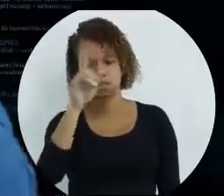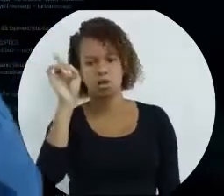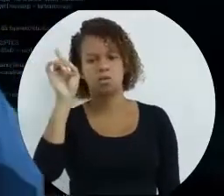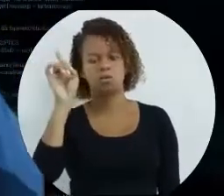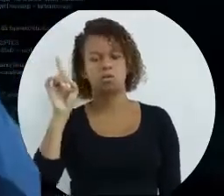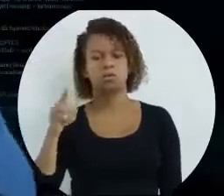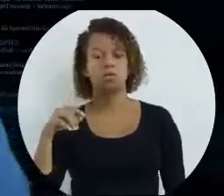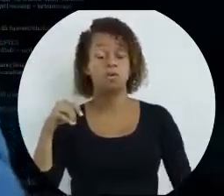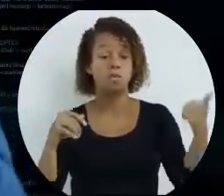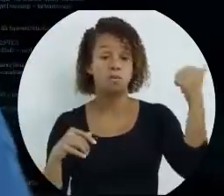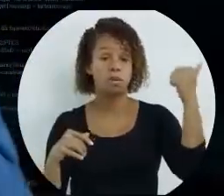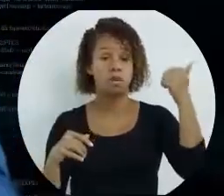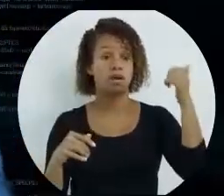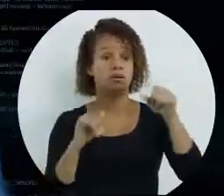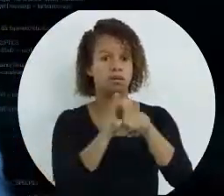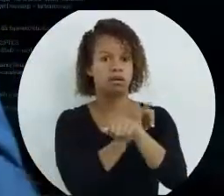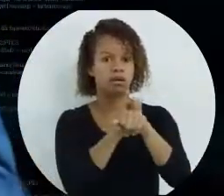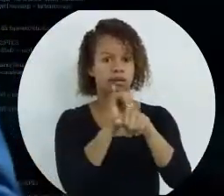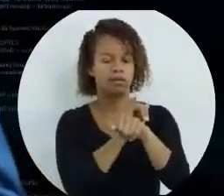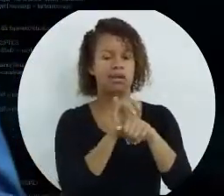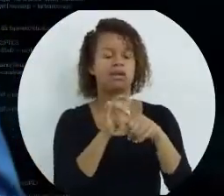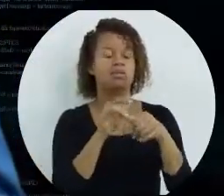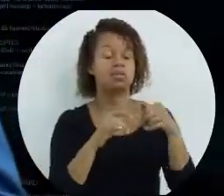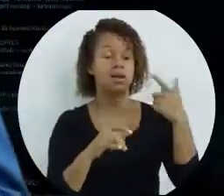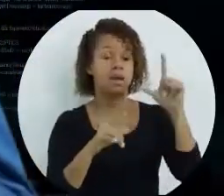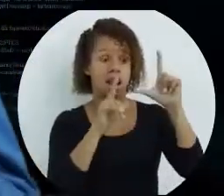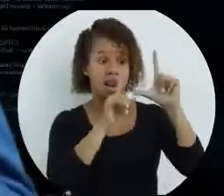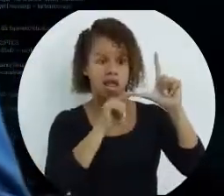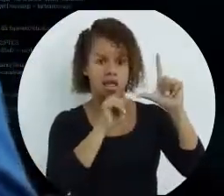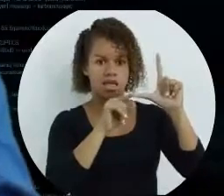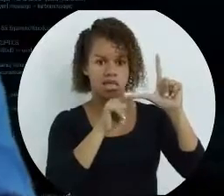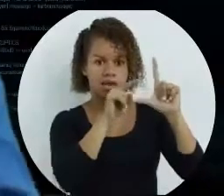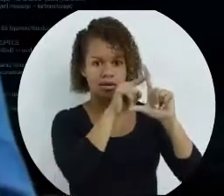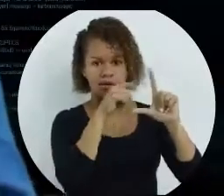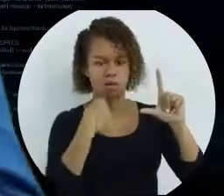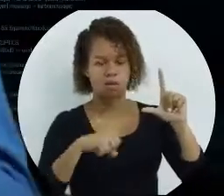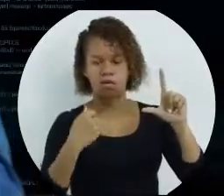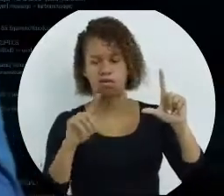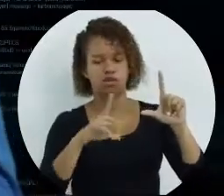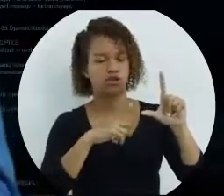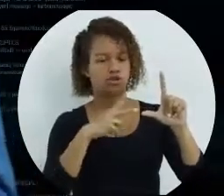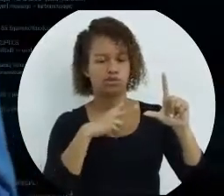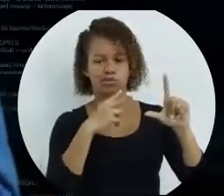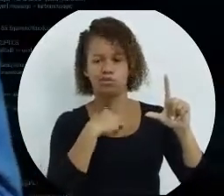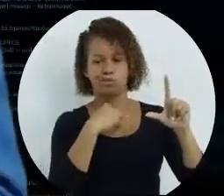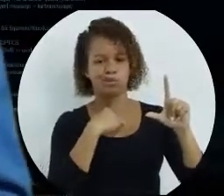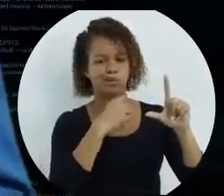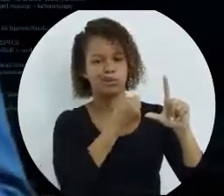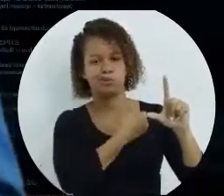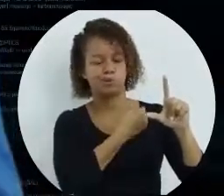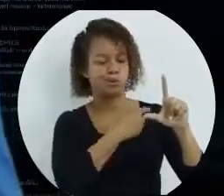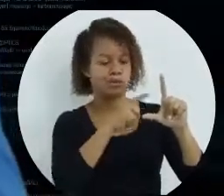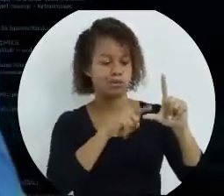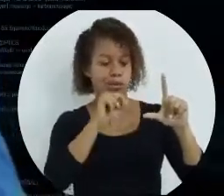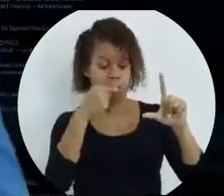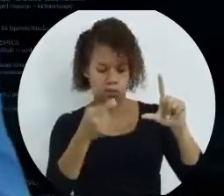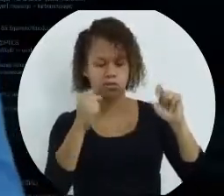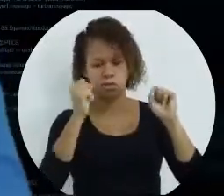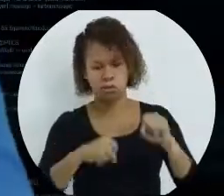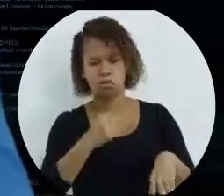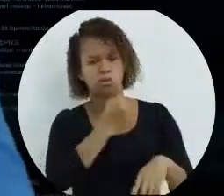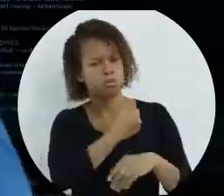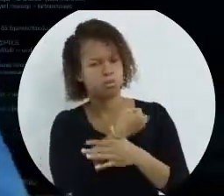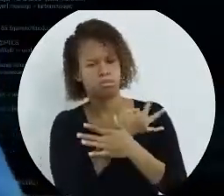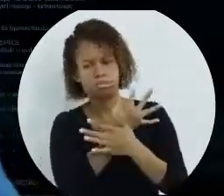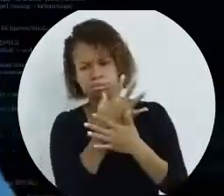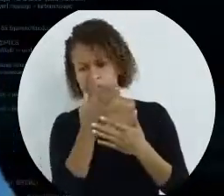O primeiro caractere, ele tem que ser uma letra. Ele não pode ser um número. Depois desse primeiro caractere, você pode colocar números